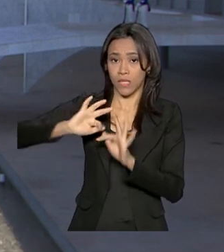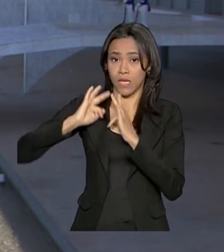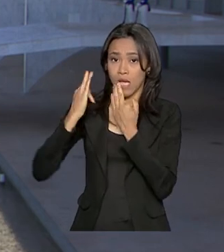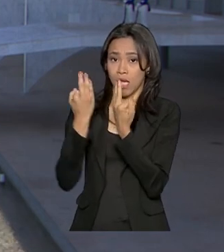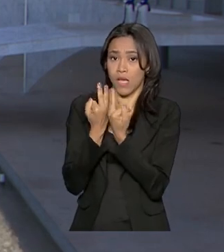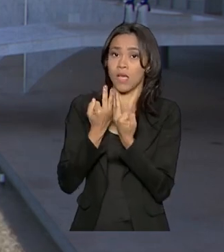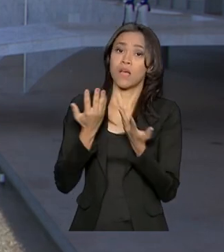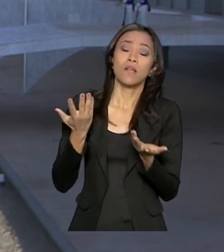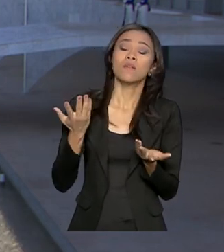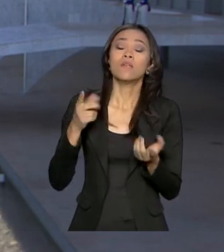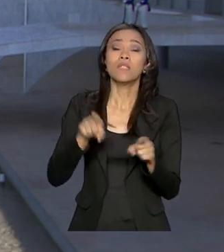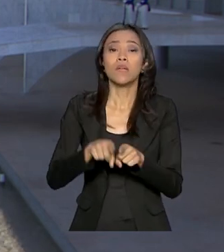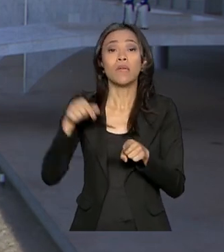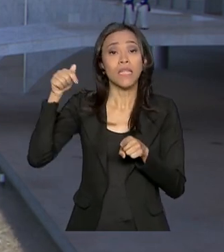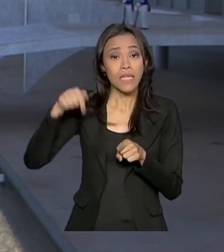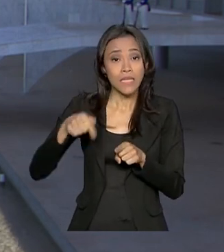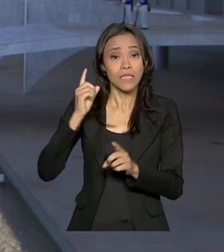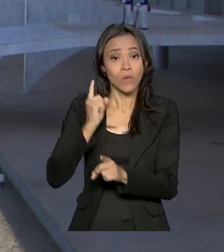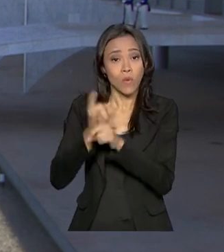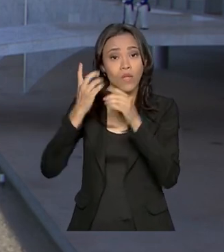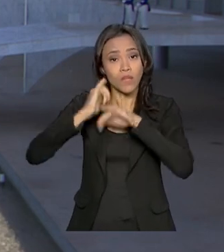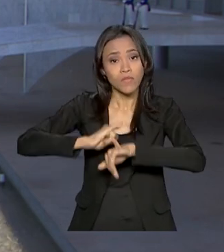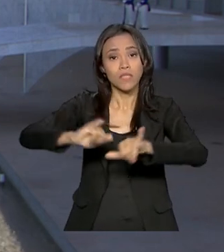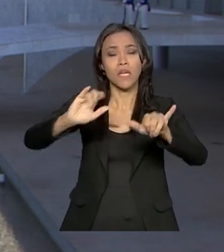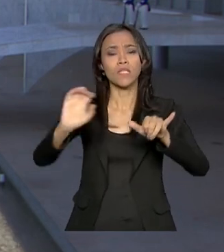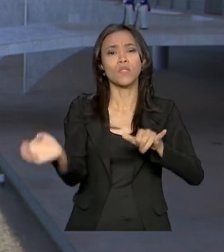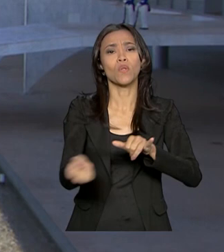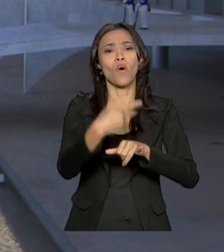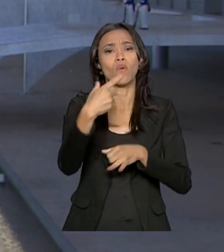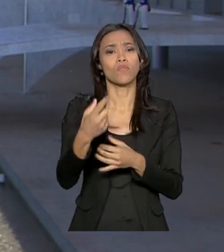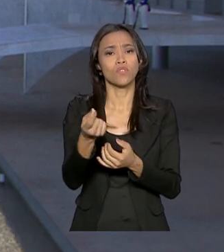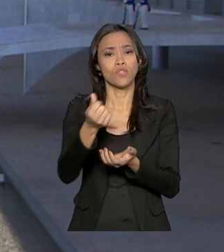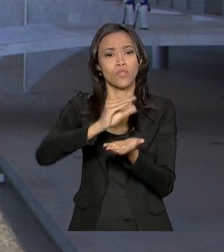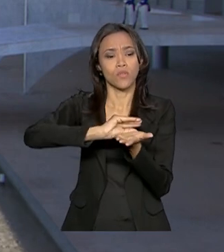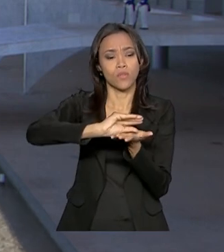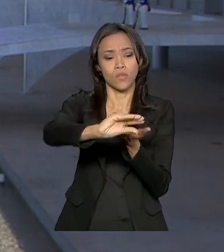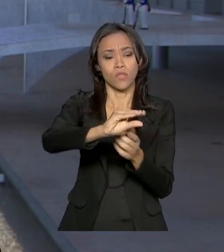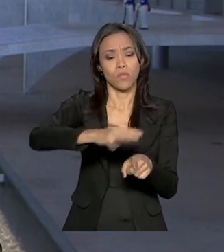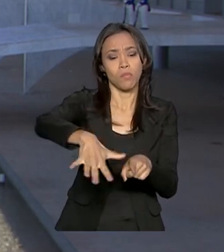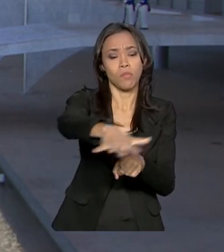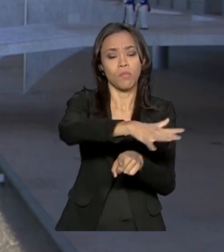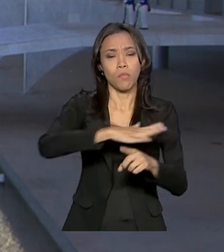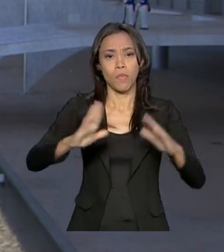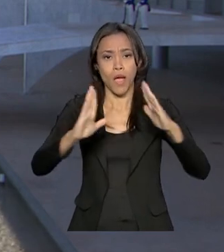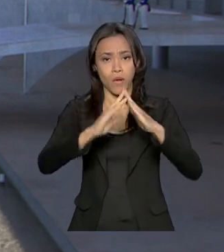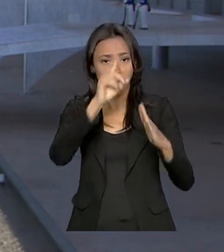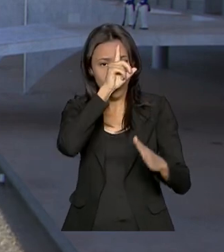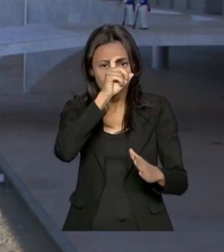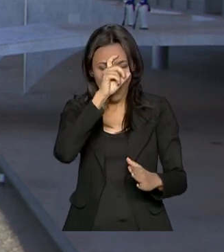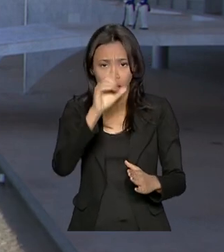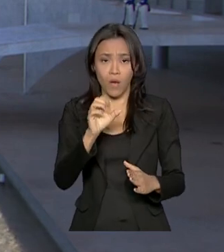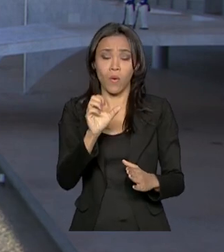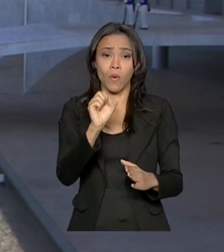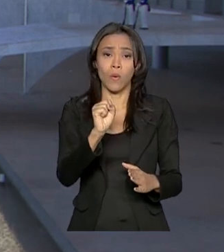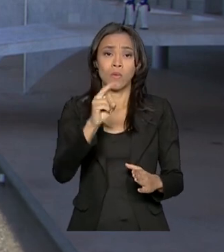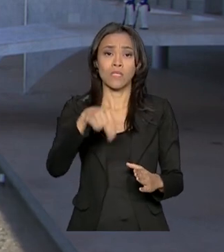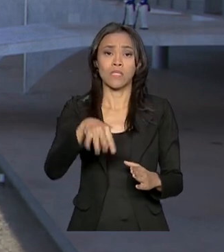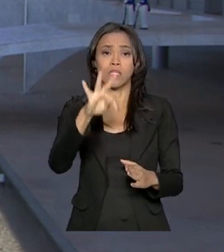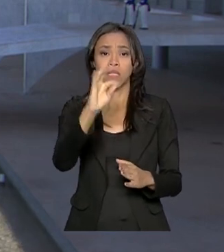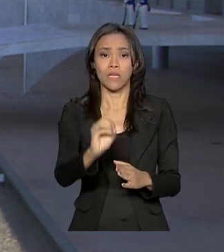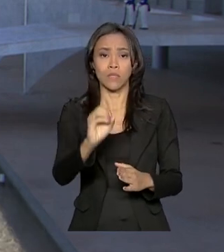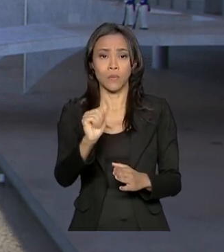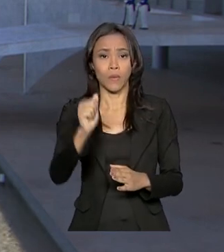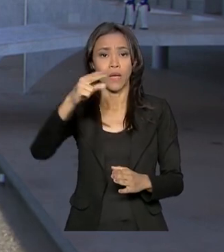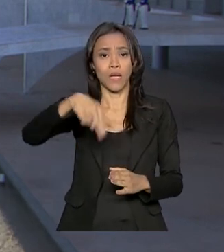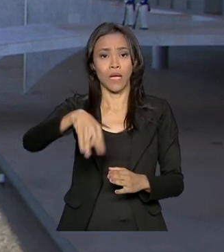previsto também o anúncio da liberação de novos recursos para o Hospital Santo Antônio, que é gerido pela Associação Obras Sociais